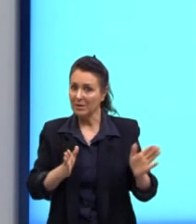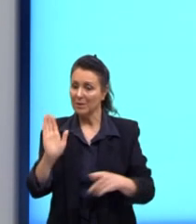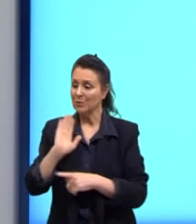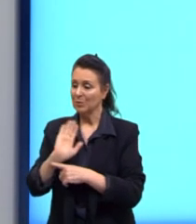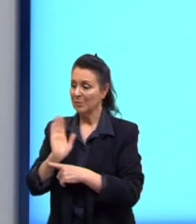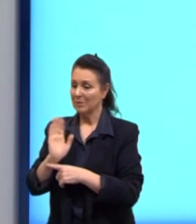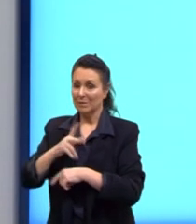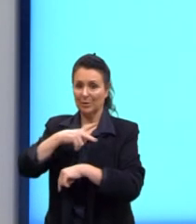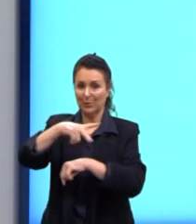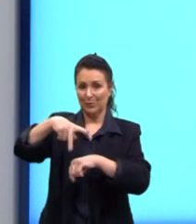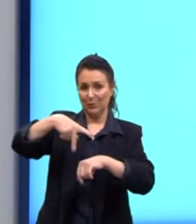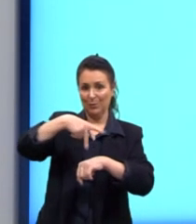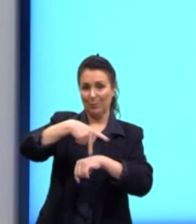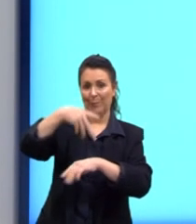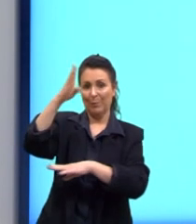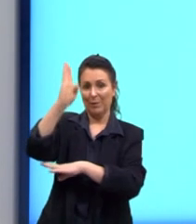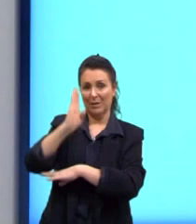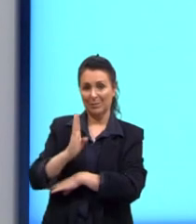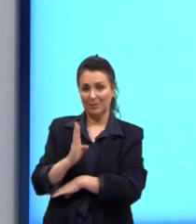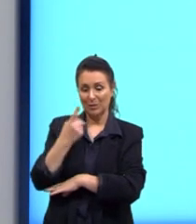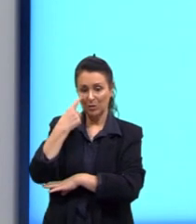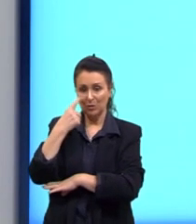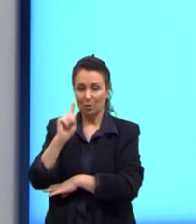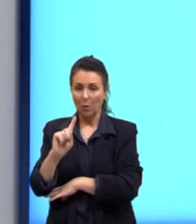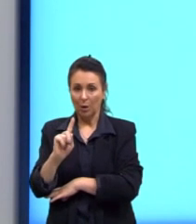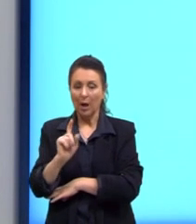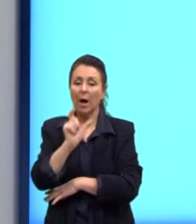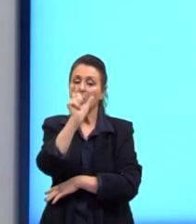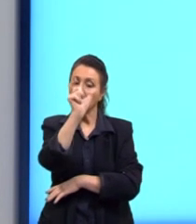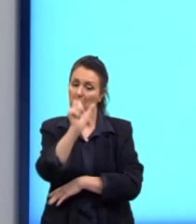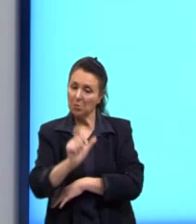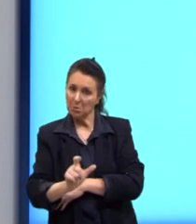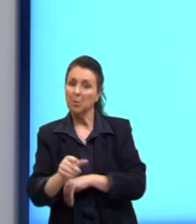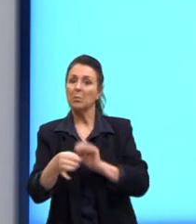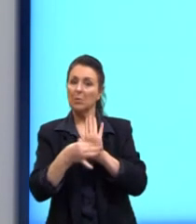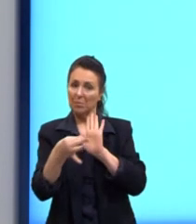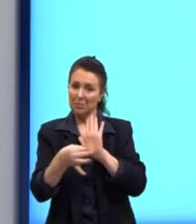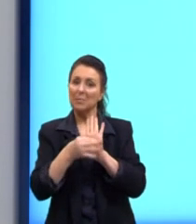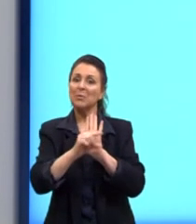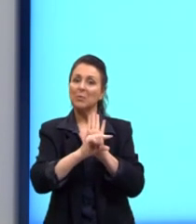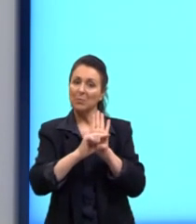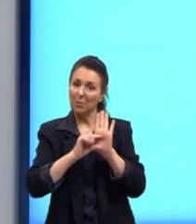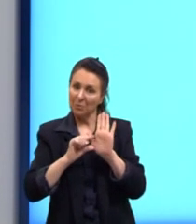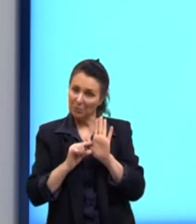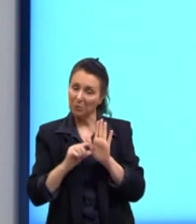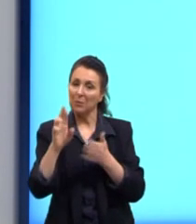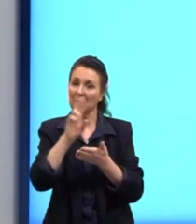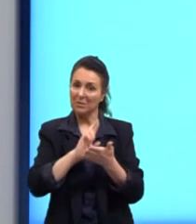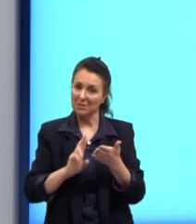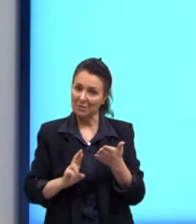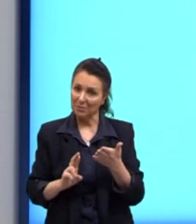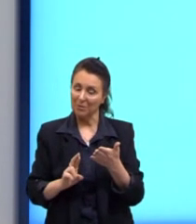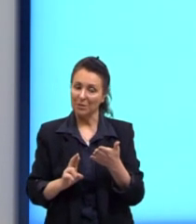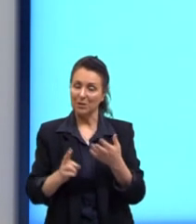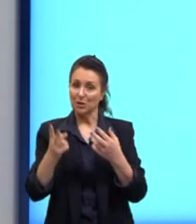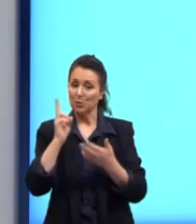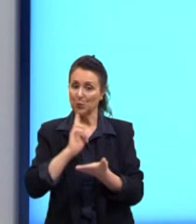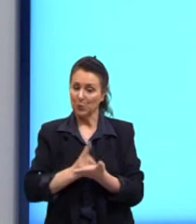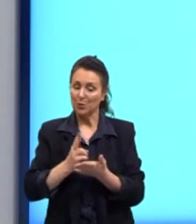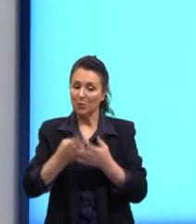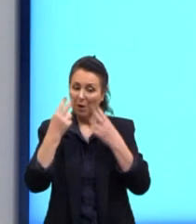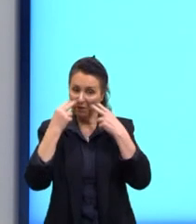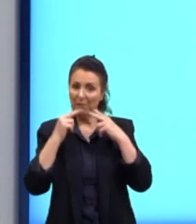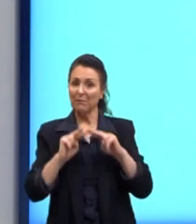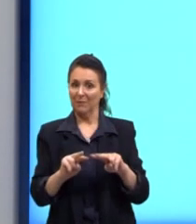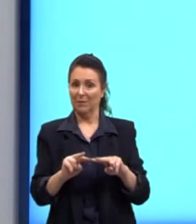cinema no país. A gente já enxerga o posicionamento do autor da redação aqui. Deve-se pontuar, a gente continua enxergando, porque ele